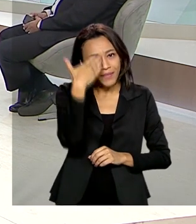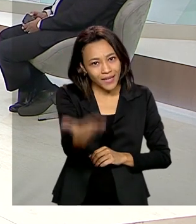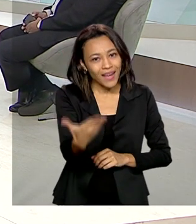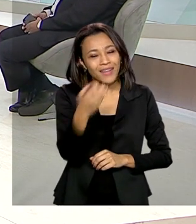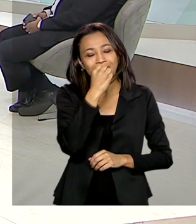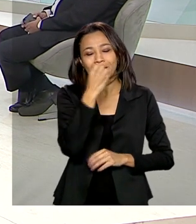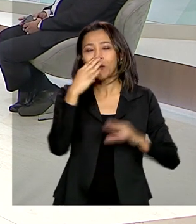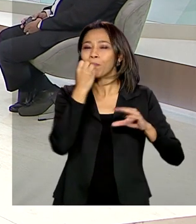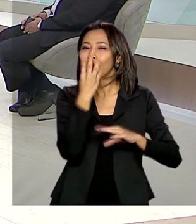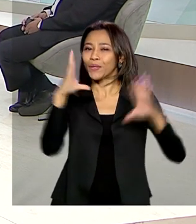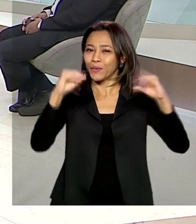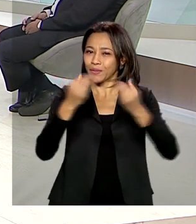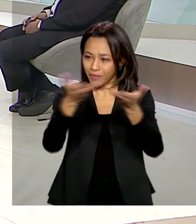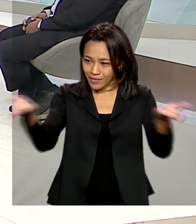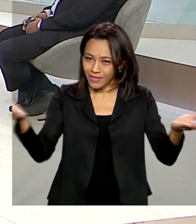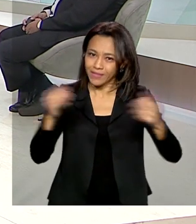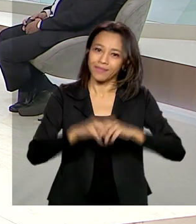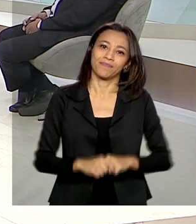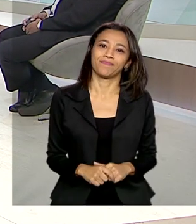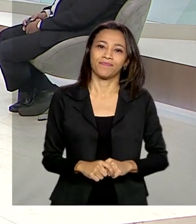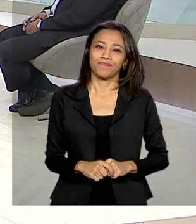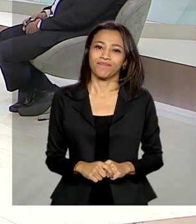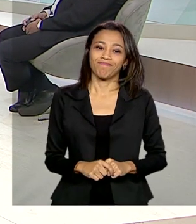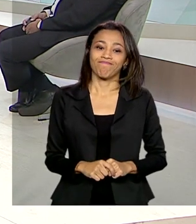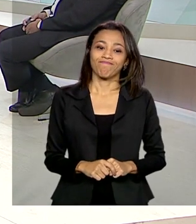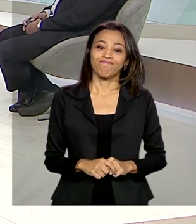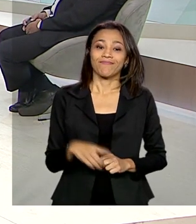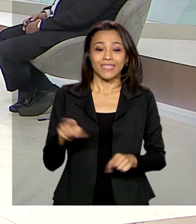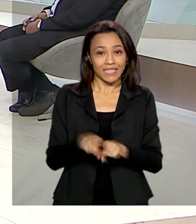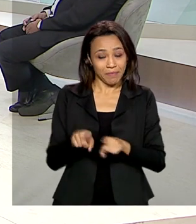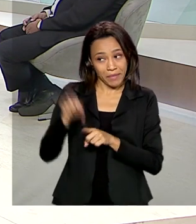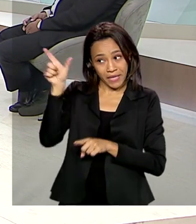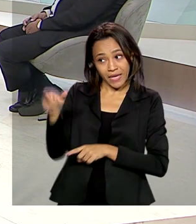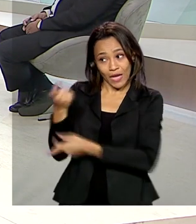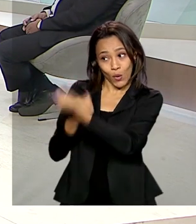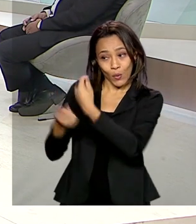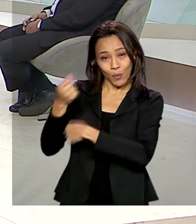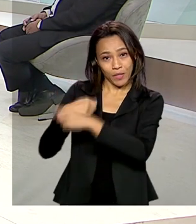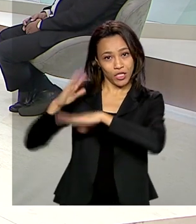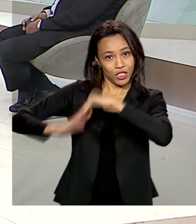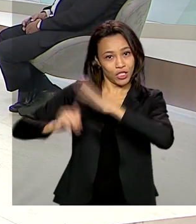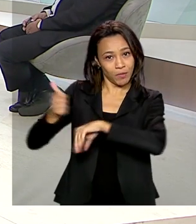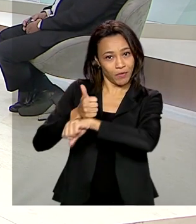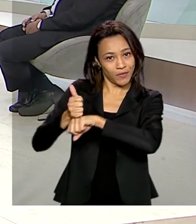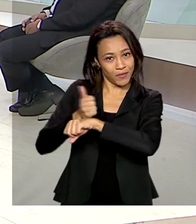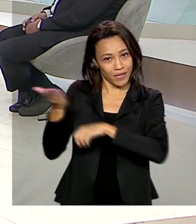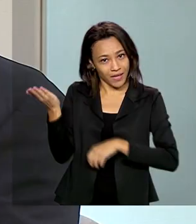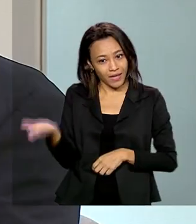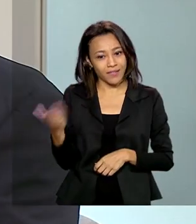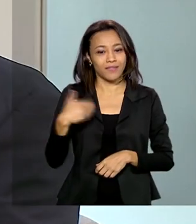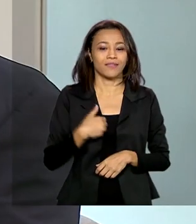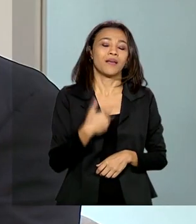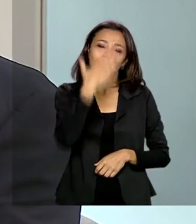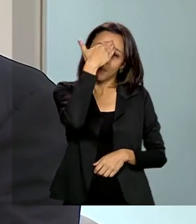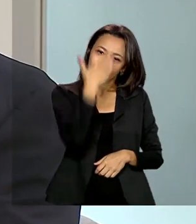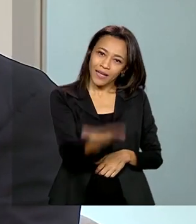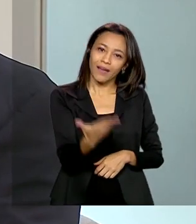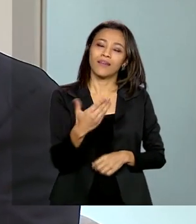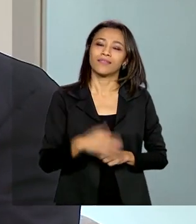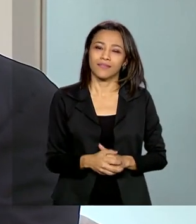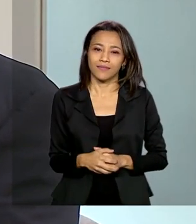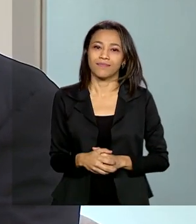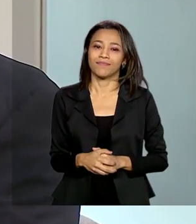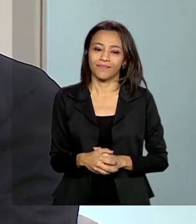prazer. Boa noite a vocês todos. Ao nosso economista do IBMEC, William Bagdasarian. Muito obrigado, muito obrigado